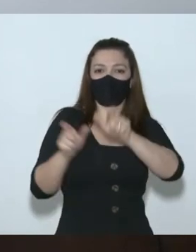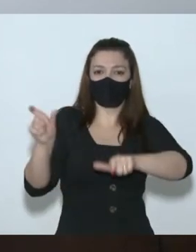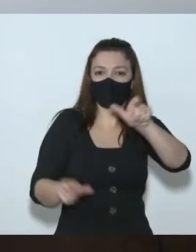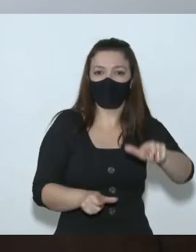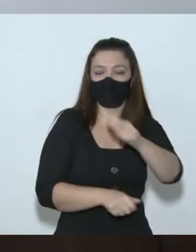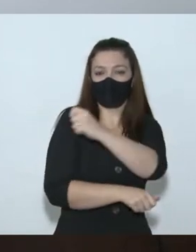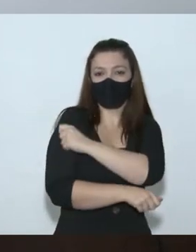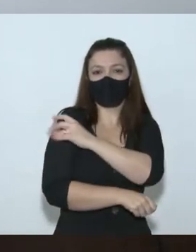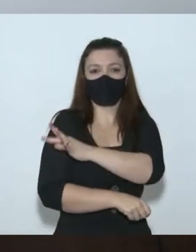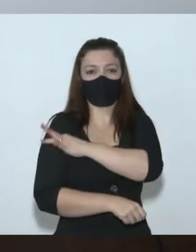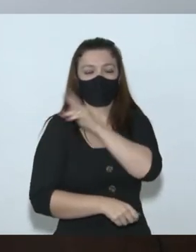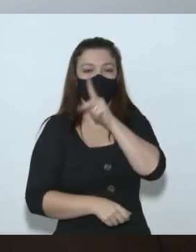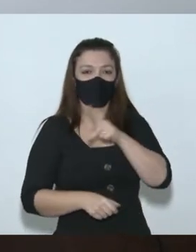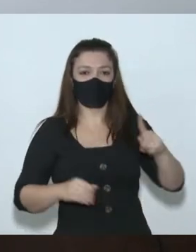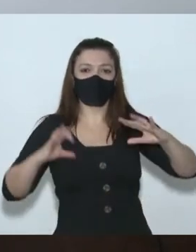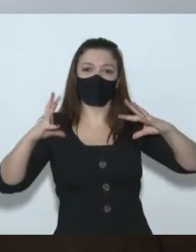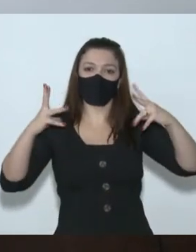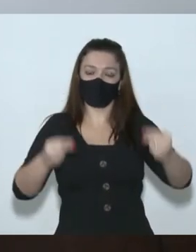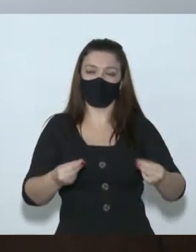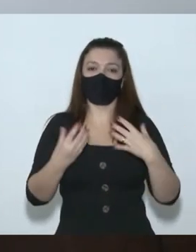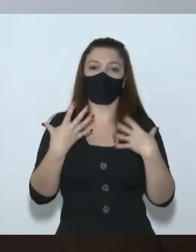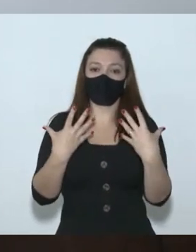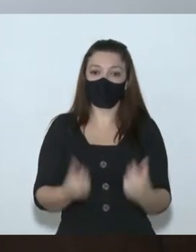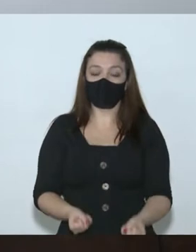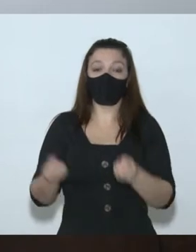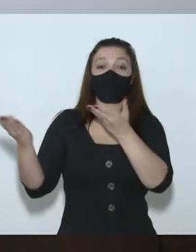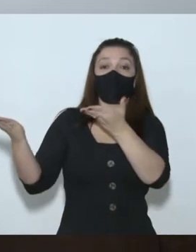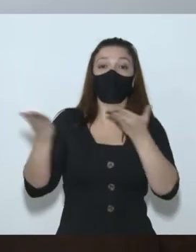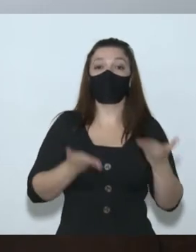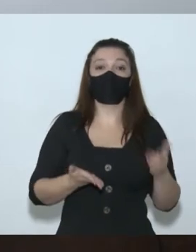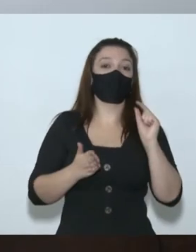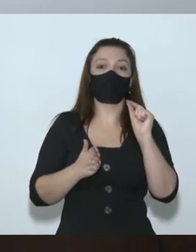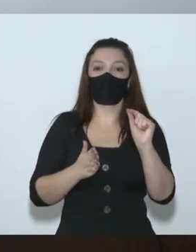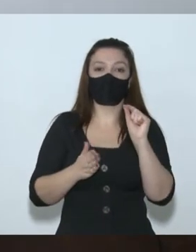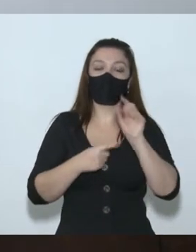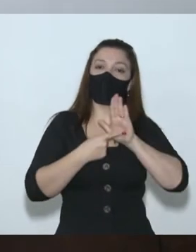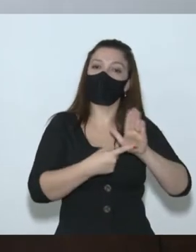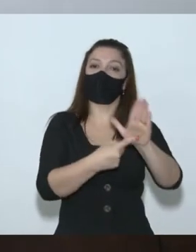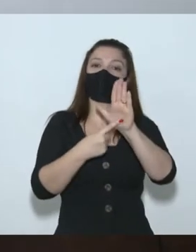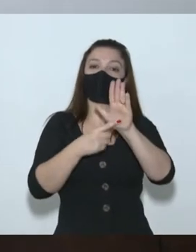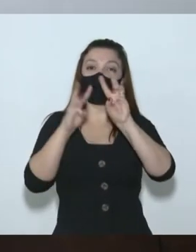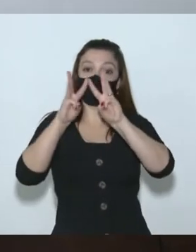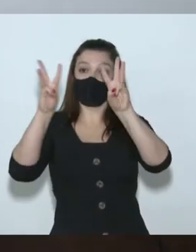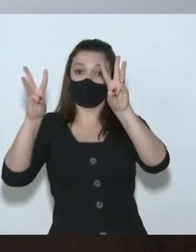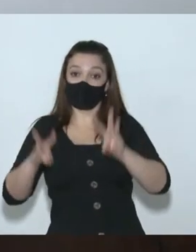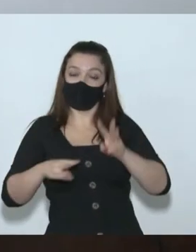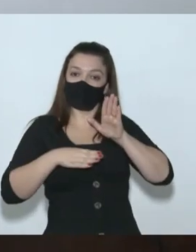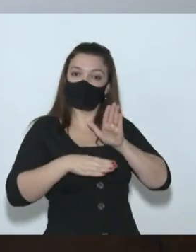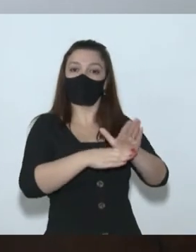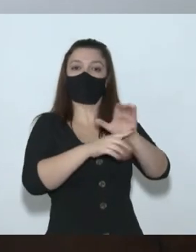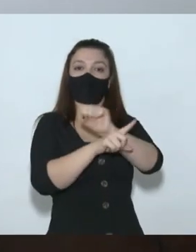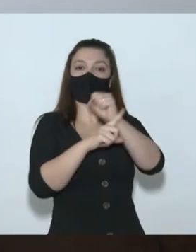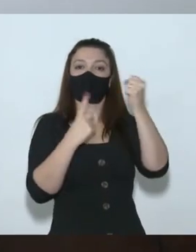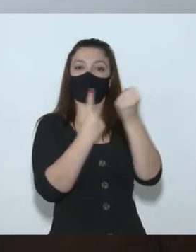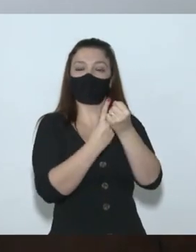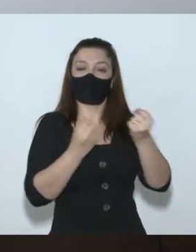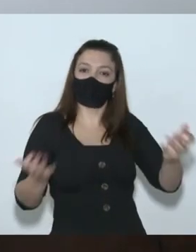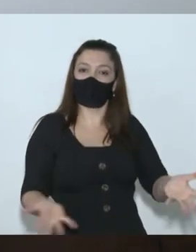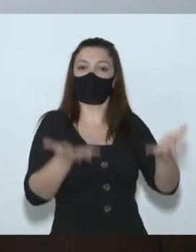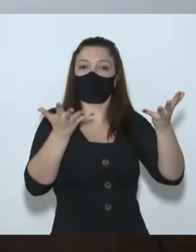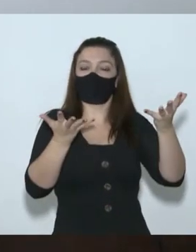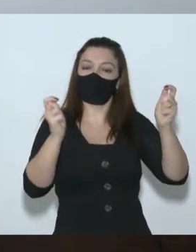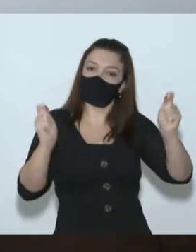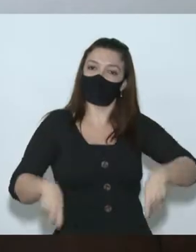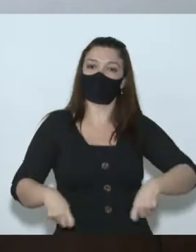nossos técnicos, nossos estudantes, para aceitarem esse convite, para que mostremos a grande contribuição que a nossa Universidade, nesse momento